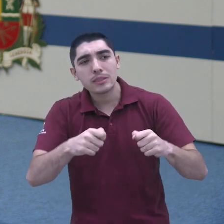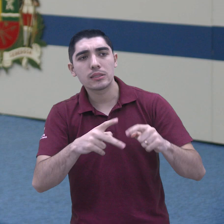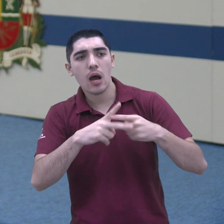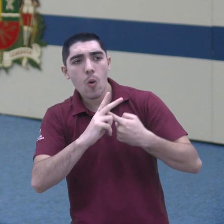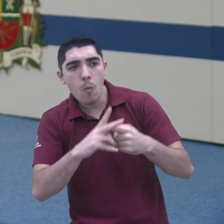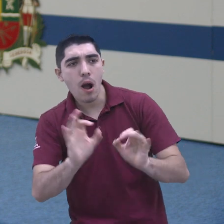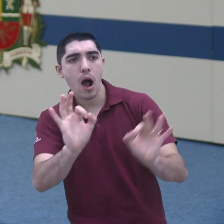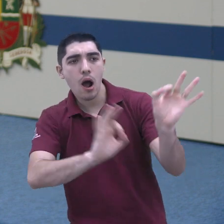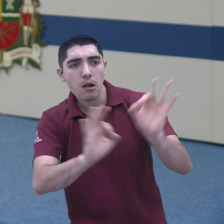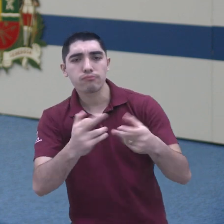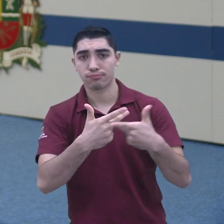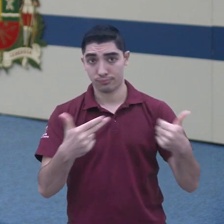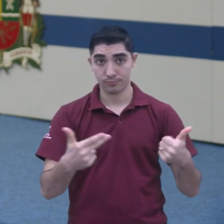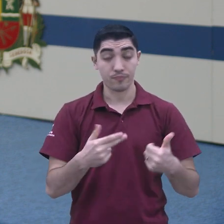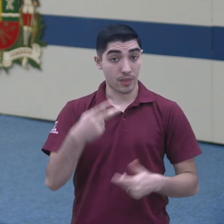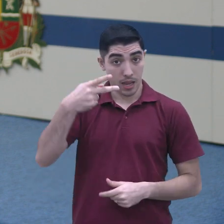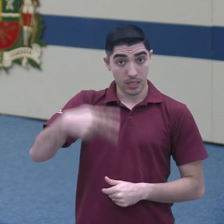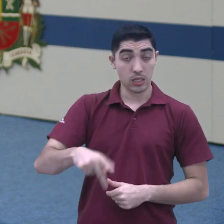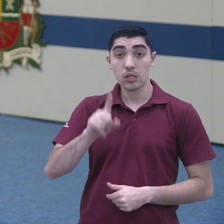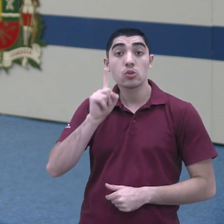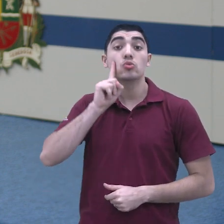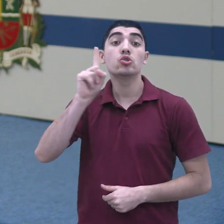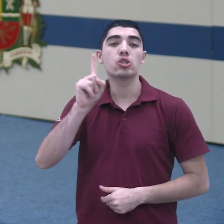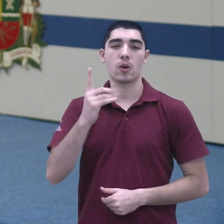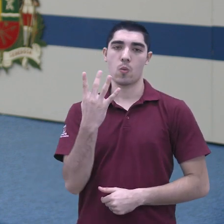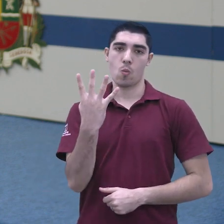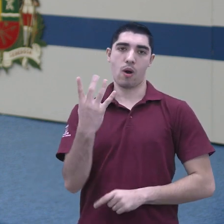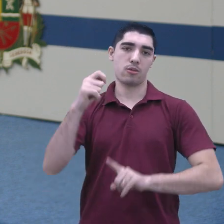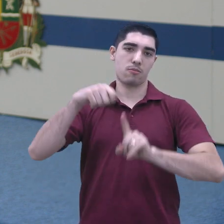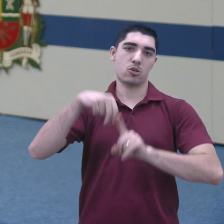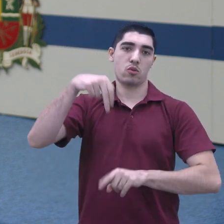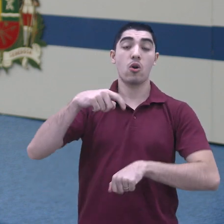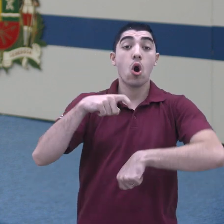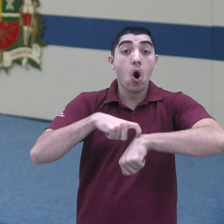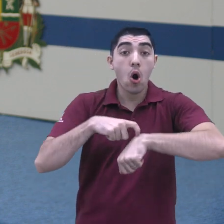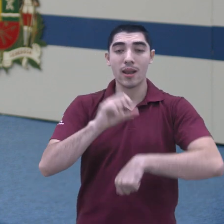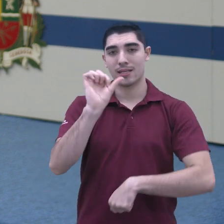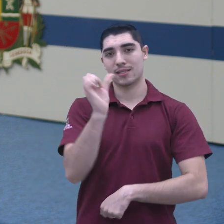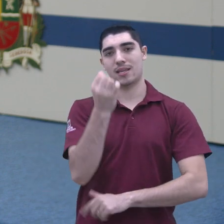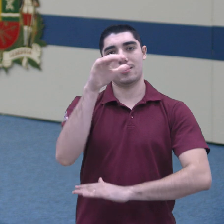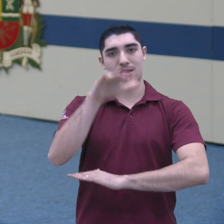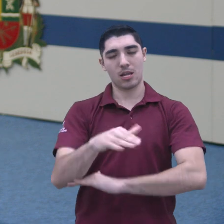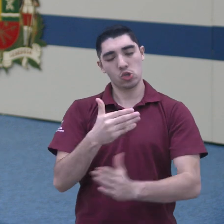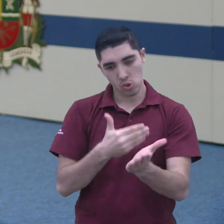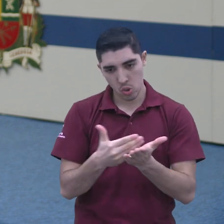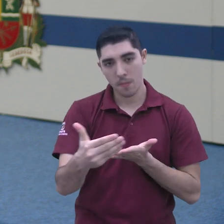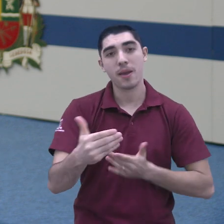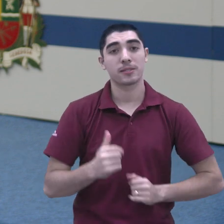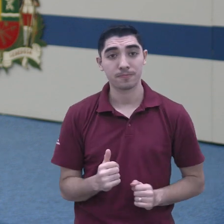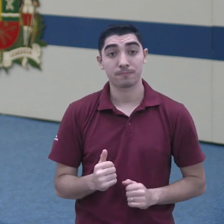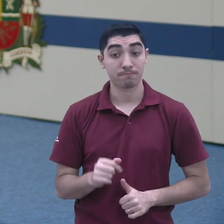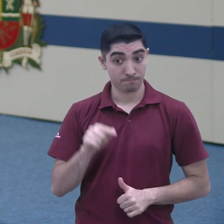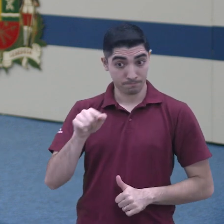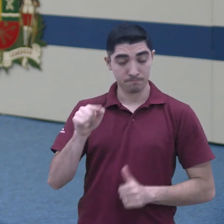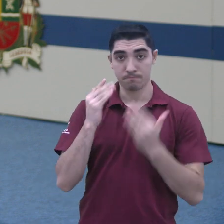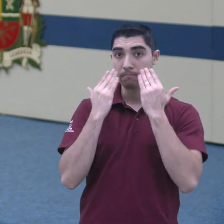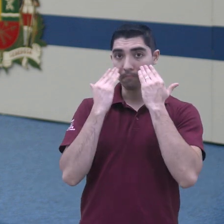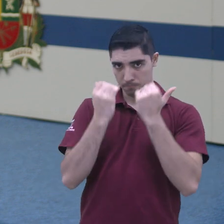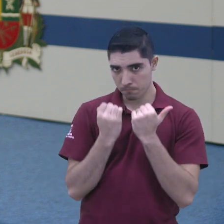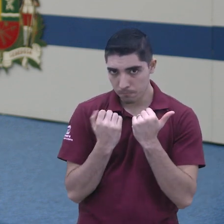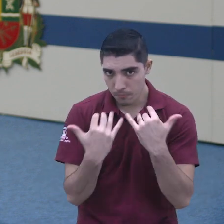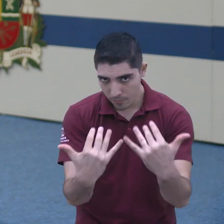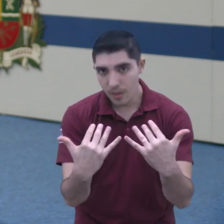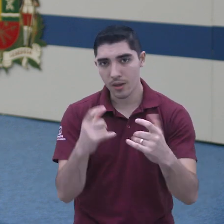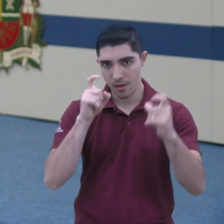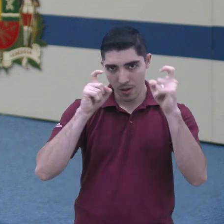prioridade. Aqui na Câmara, a audiência está marcada para o dia 4 de novembro, a partir das 6 horas da tarde. Além das